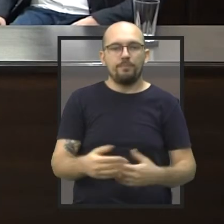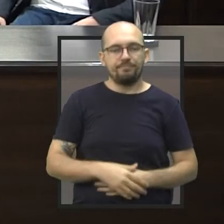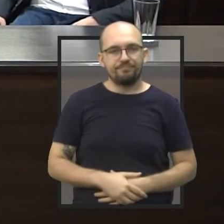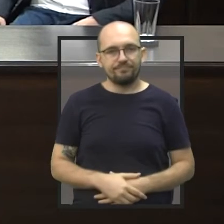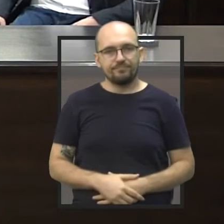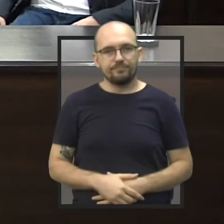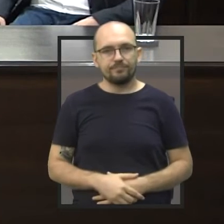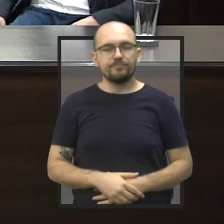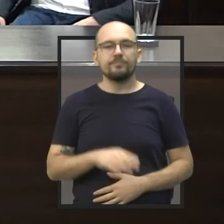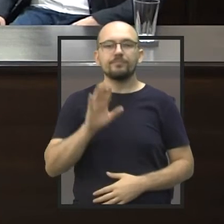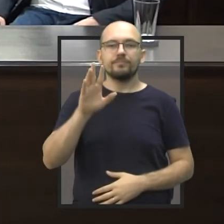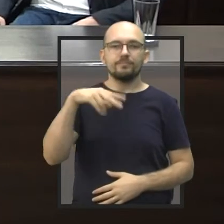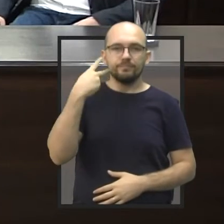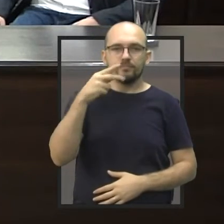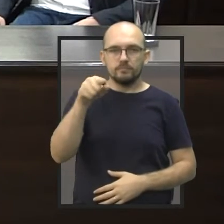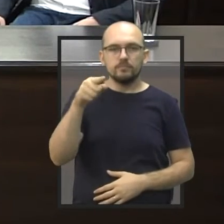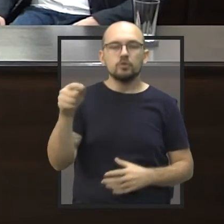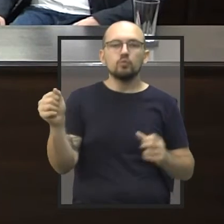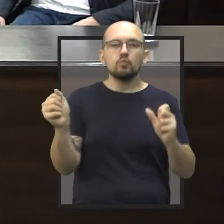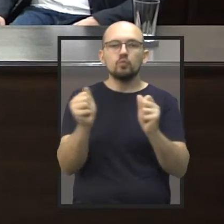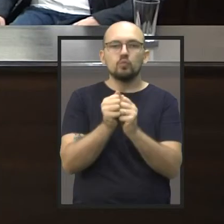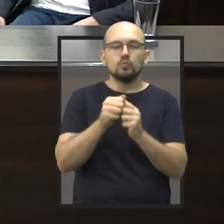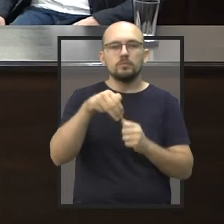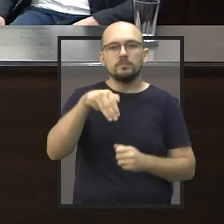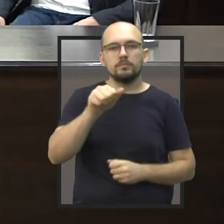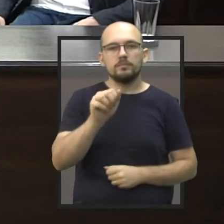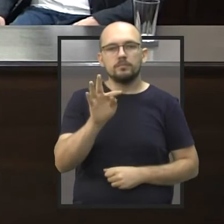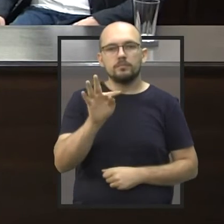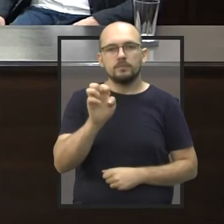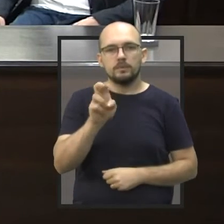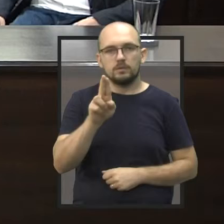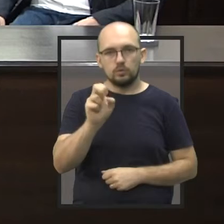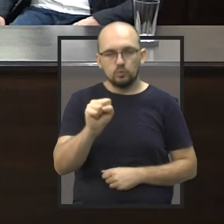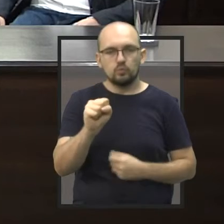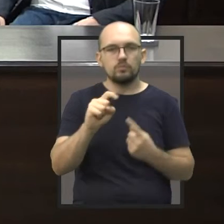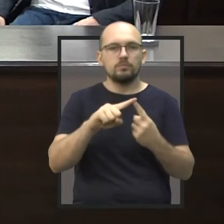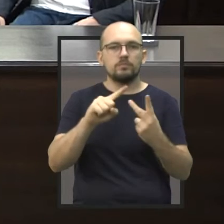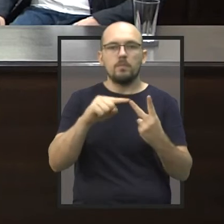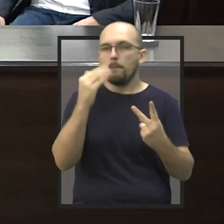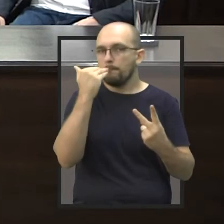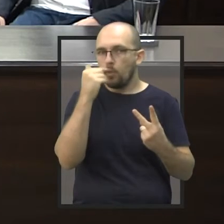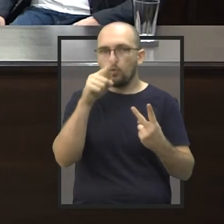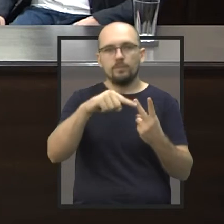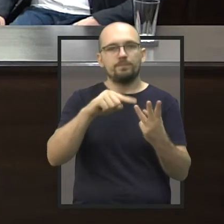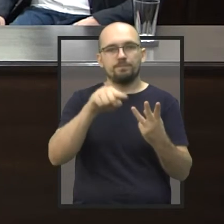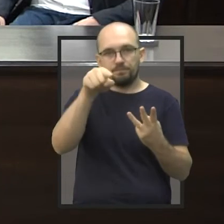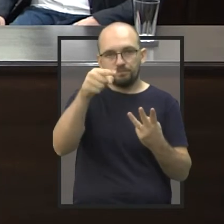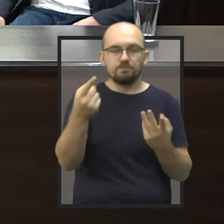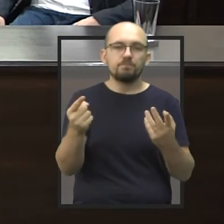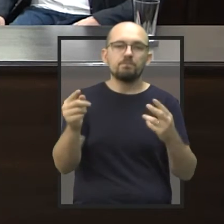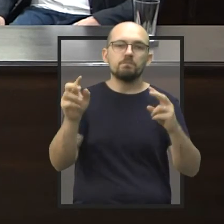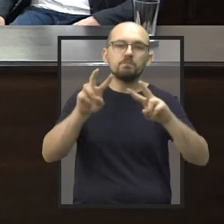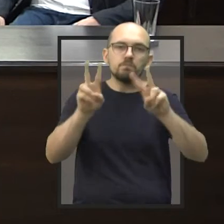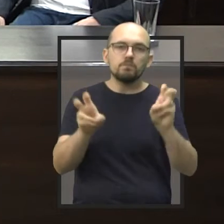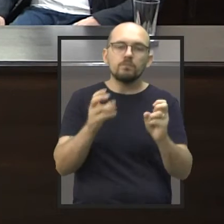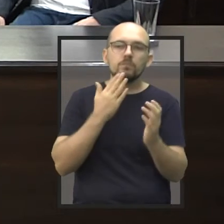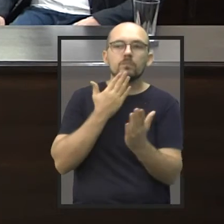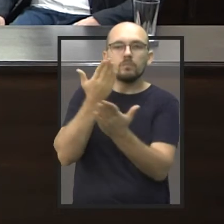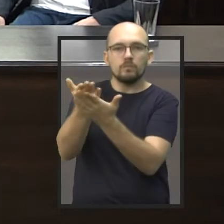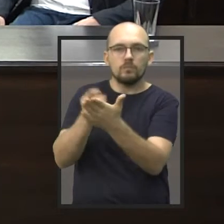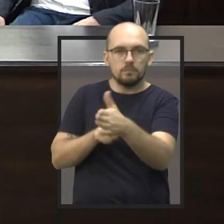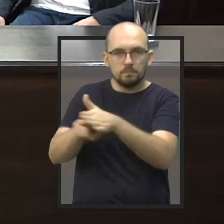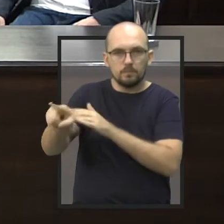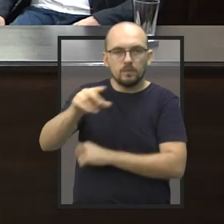Vereador, o senhor é um dos autores, juntamente com os vereadores Matheus Turini e José Carlos Borgo, de um requerimento que indaga a prefeitura sobre a